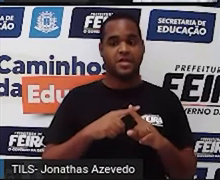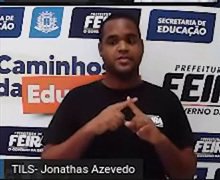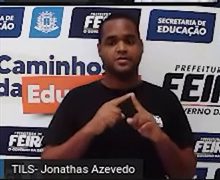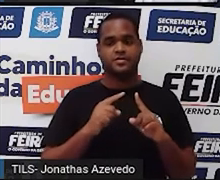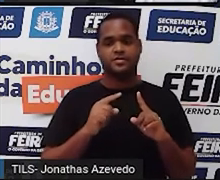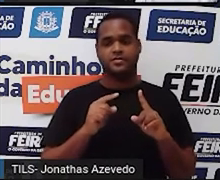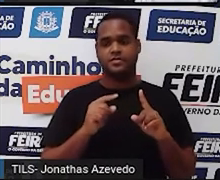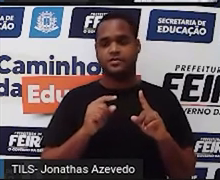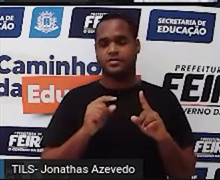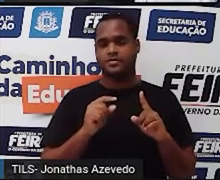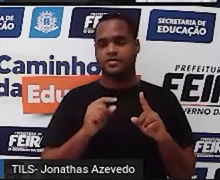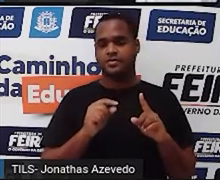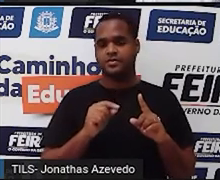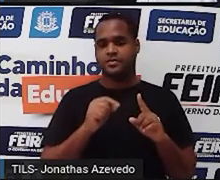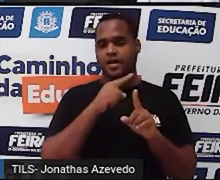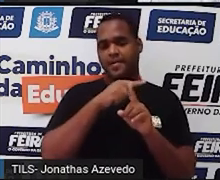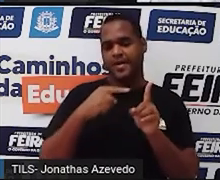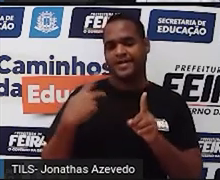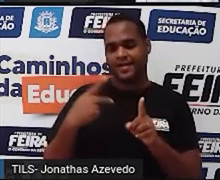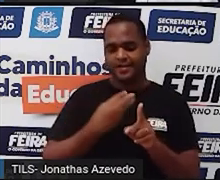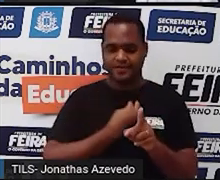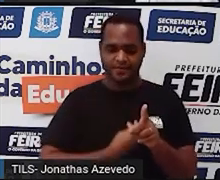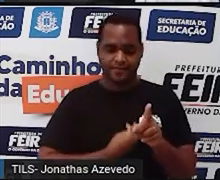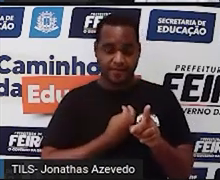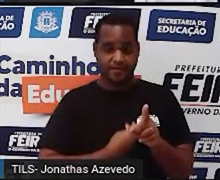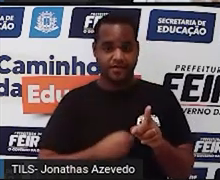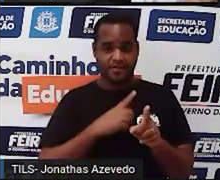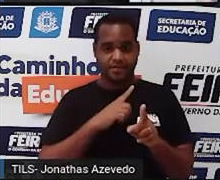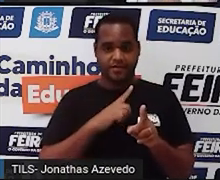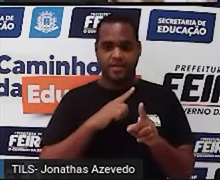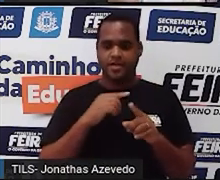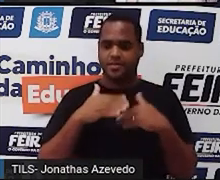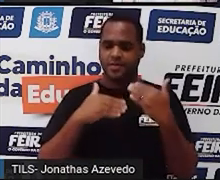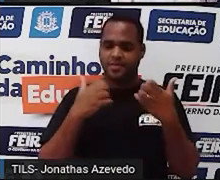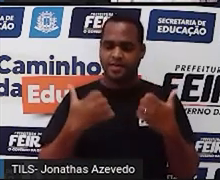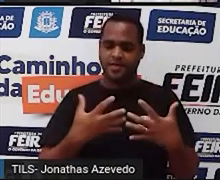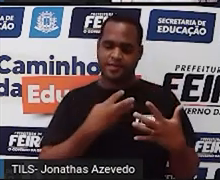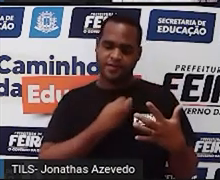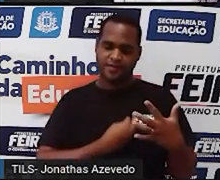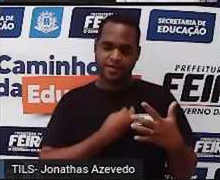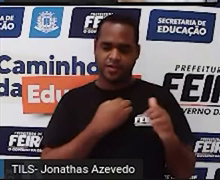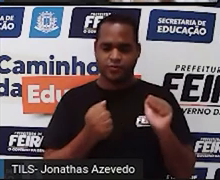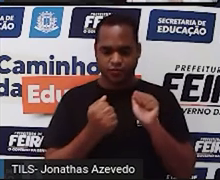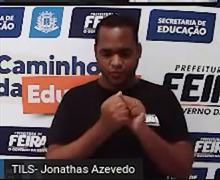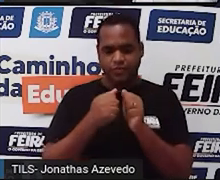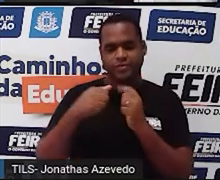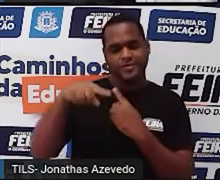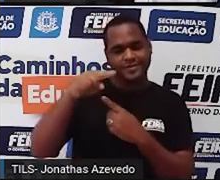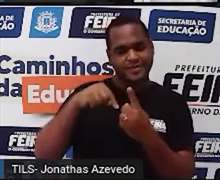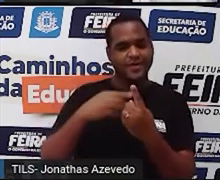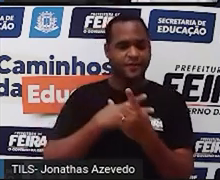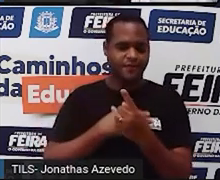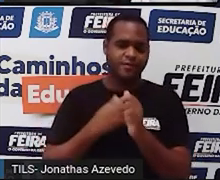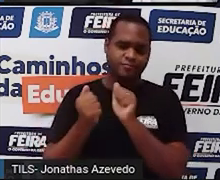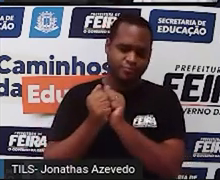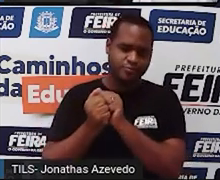mais a metade da vida dele que foi o tempo que ele conviveu com o filho,